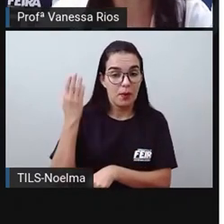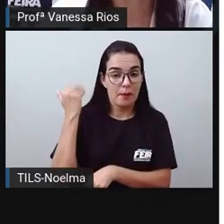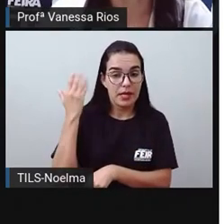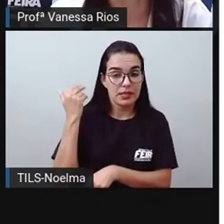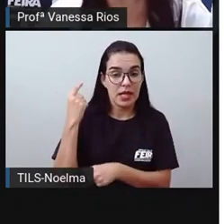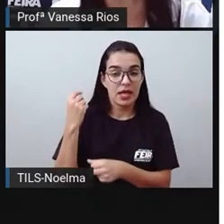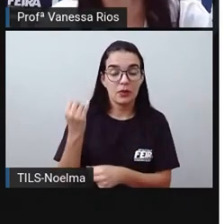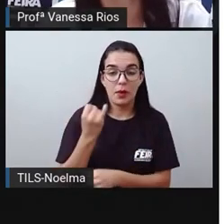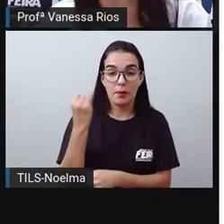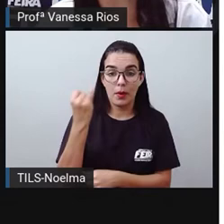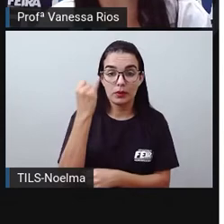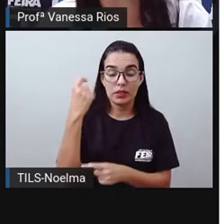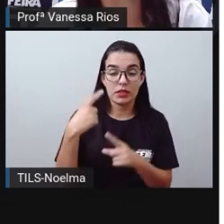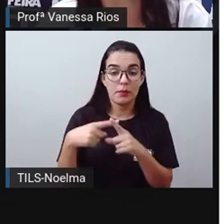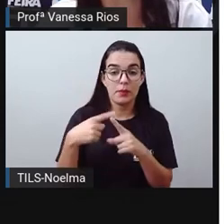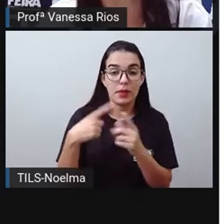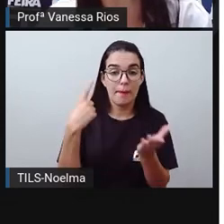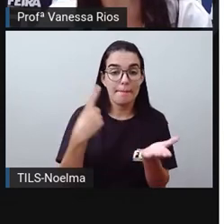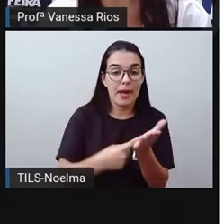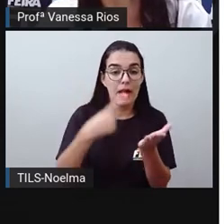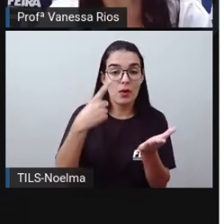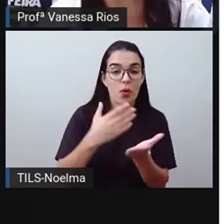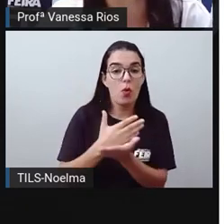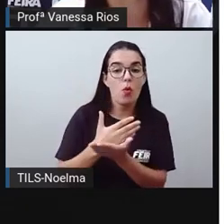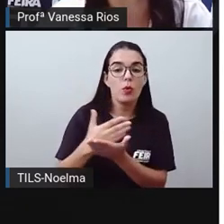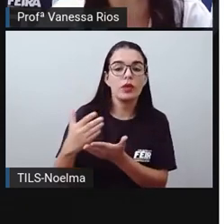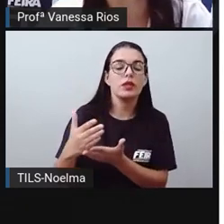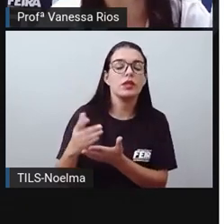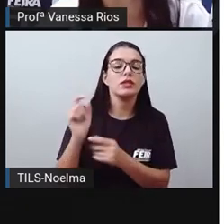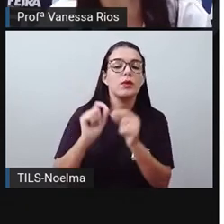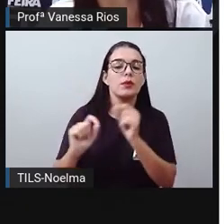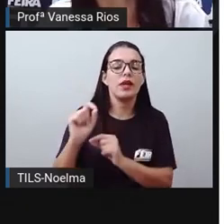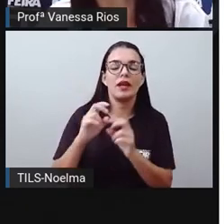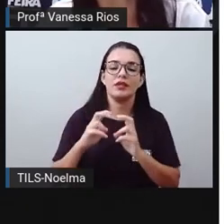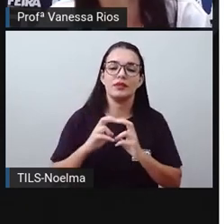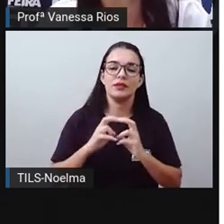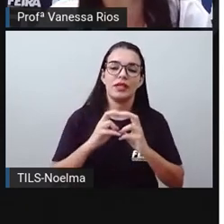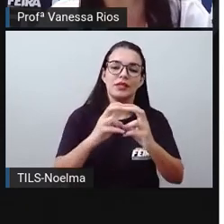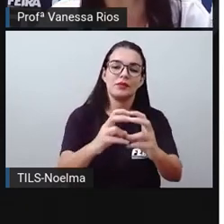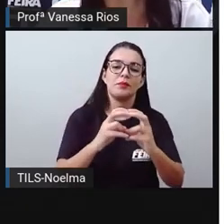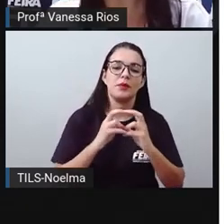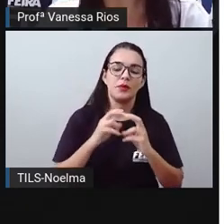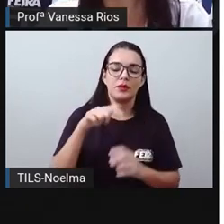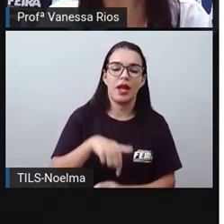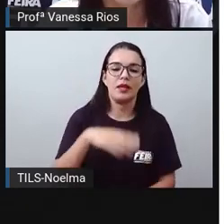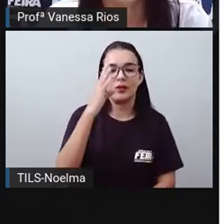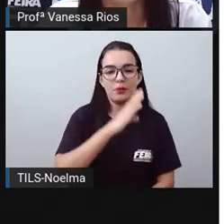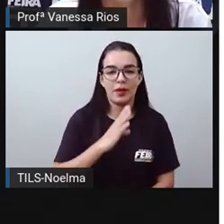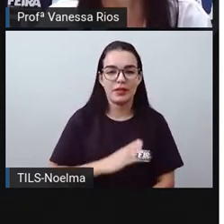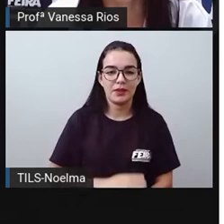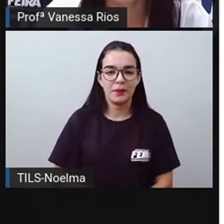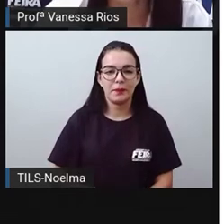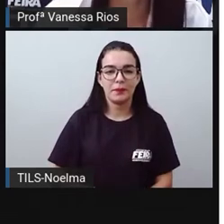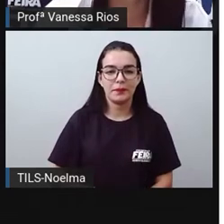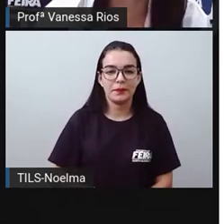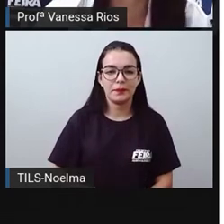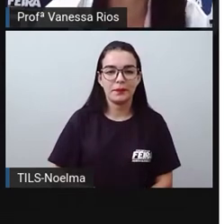marcou o início da introdução desse meio de transporte na história do Brasil.